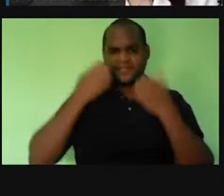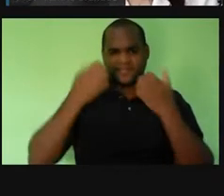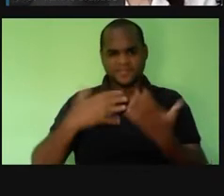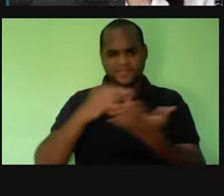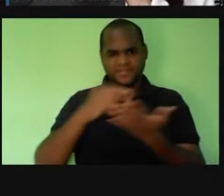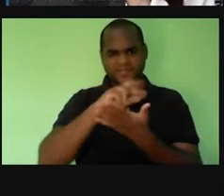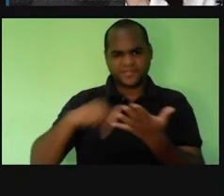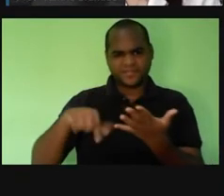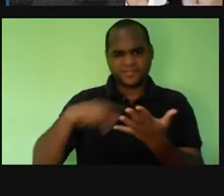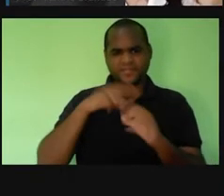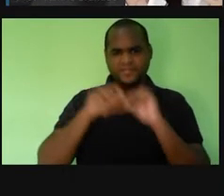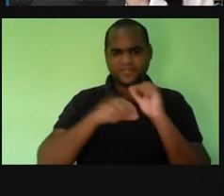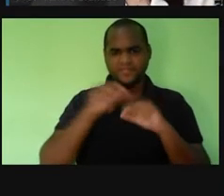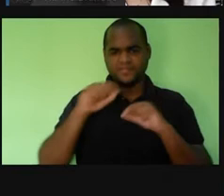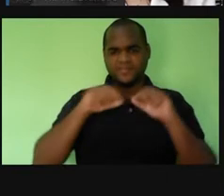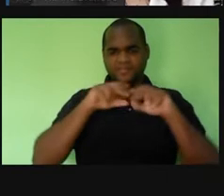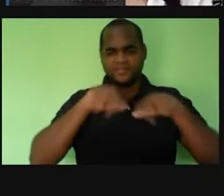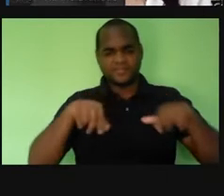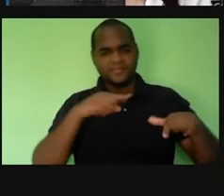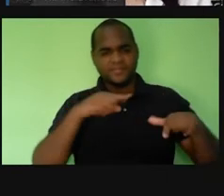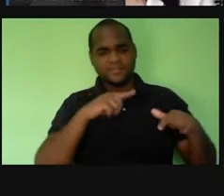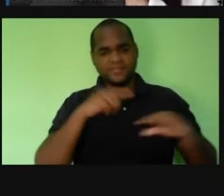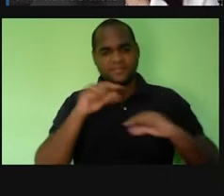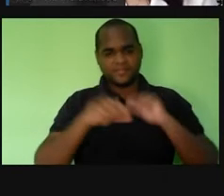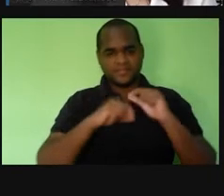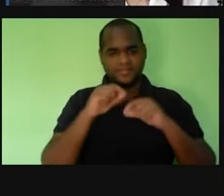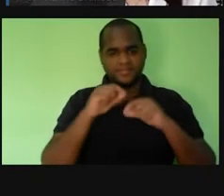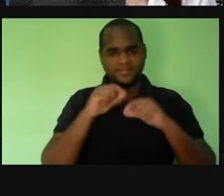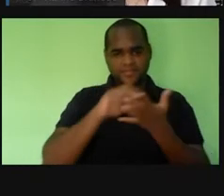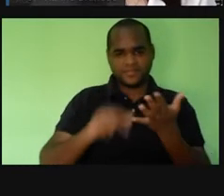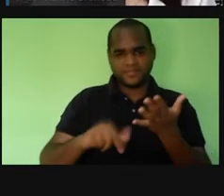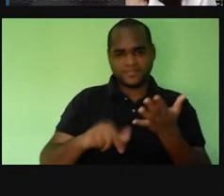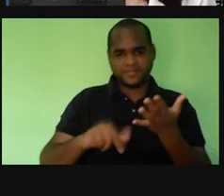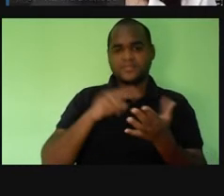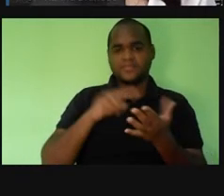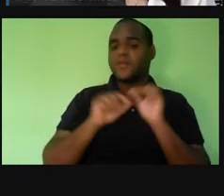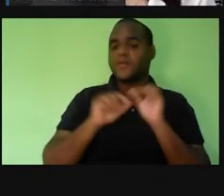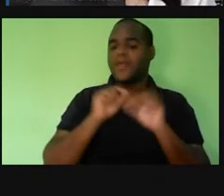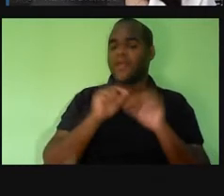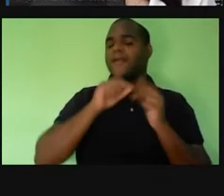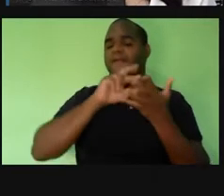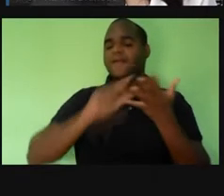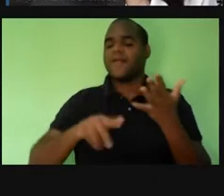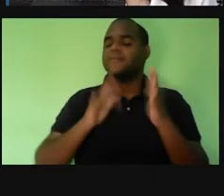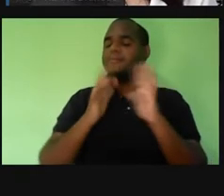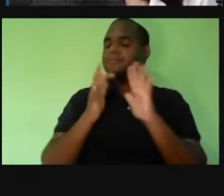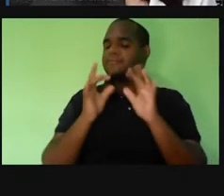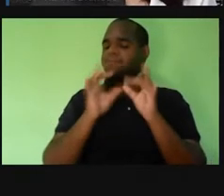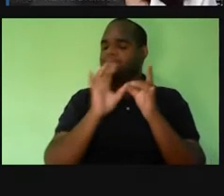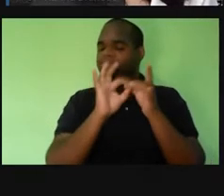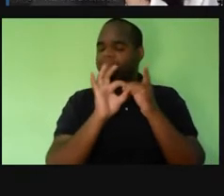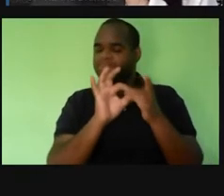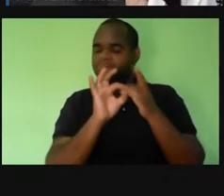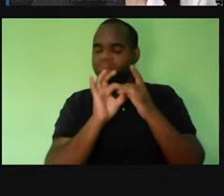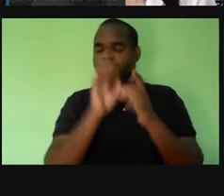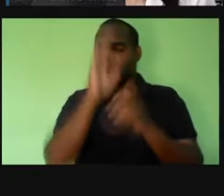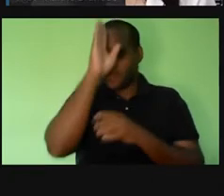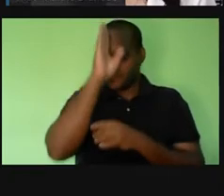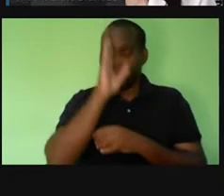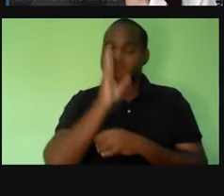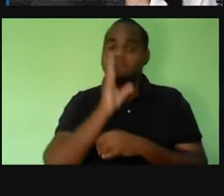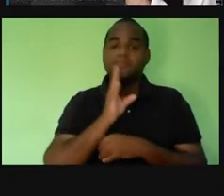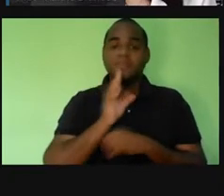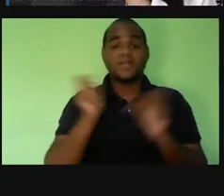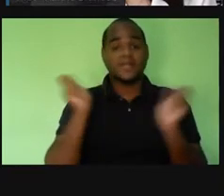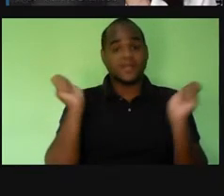simulações de matemática e ciências, né? Divertidas, interativas, grátis, baseadas